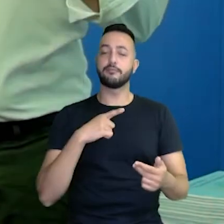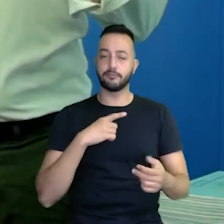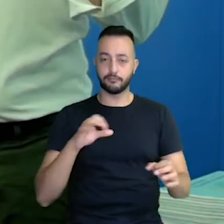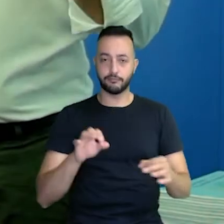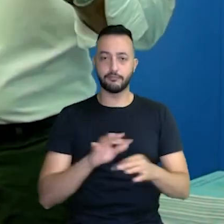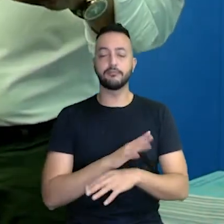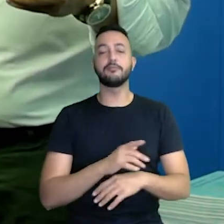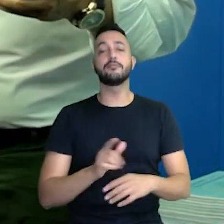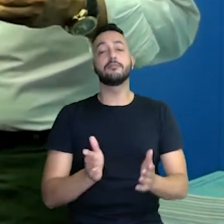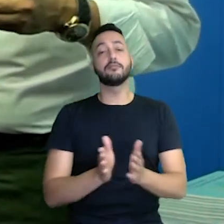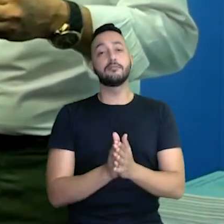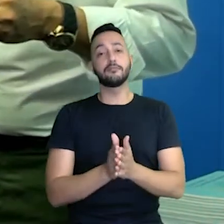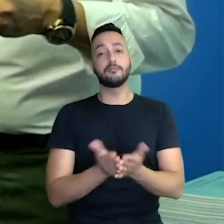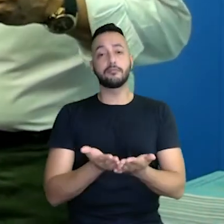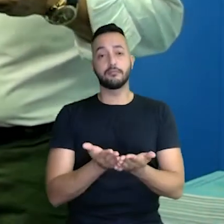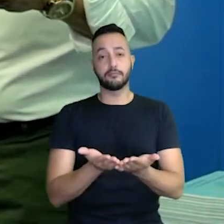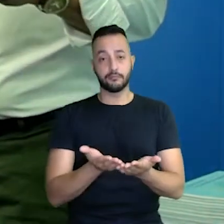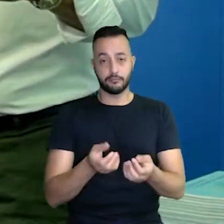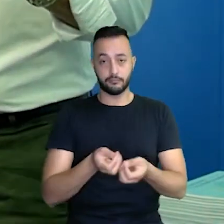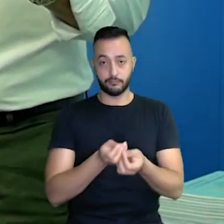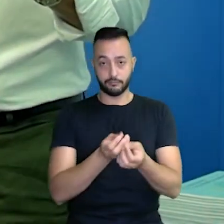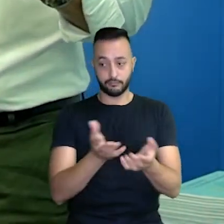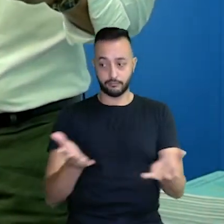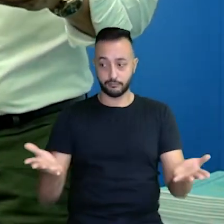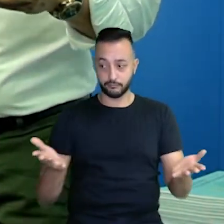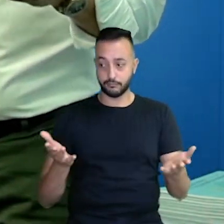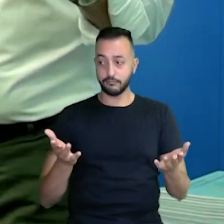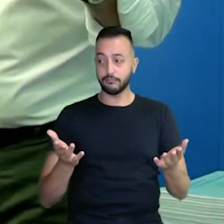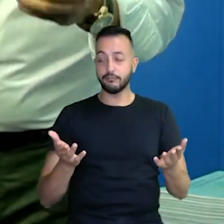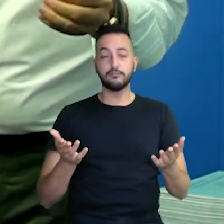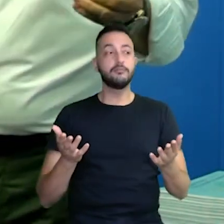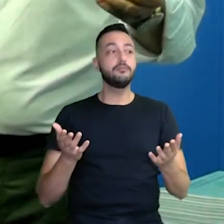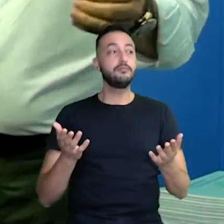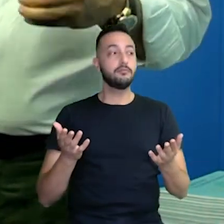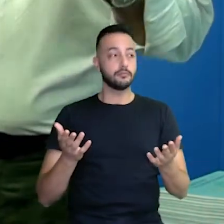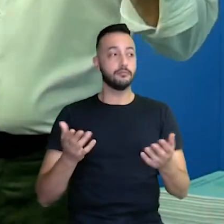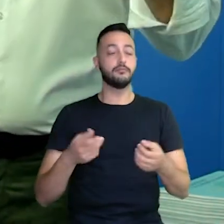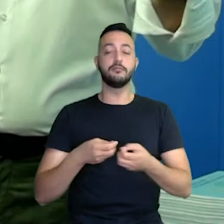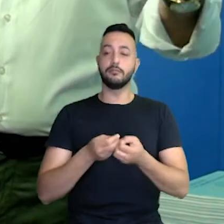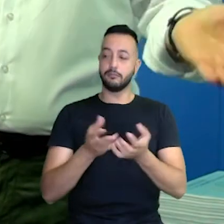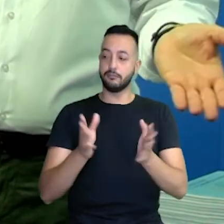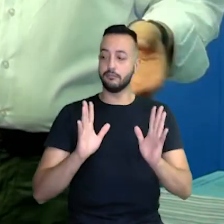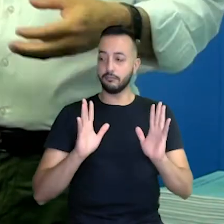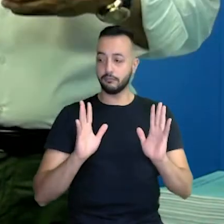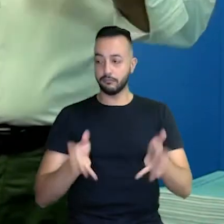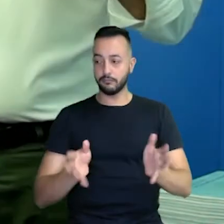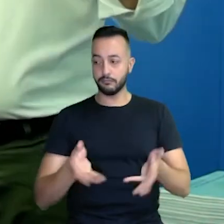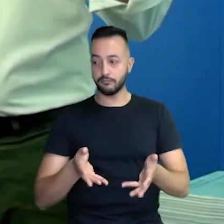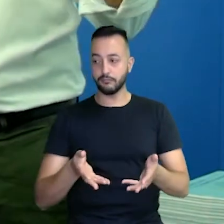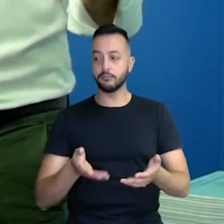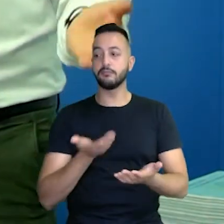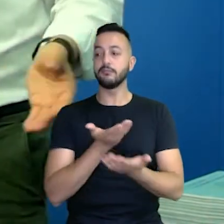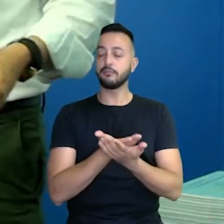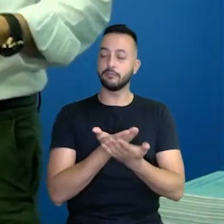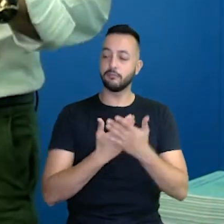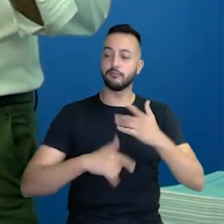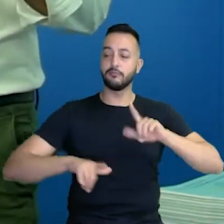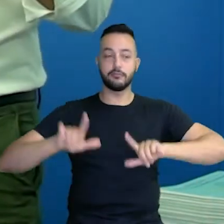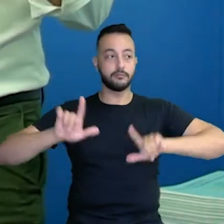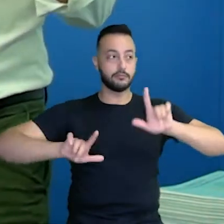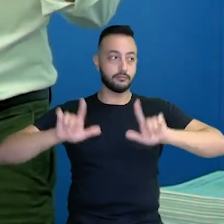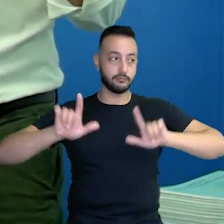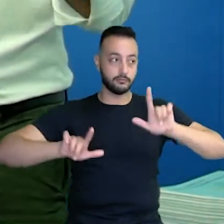Os livros didáticos foram entregues e a aula da TV